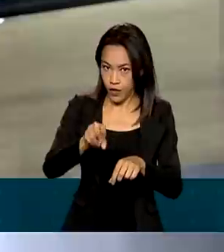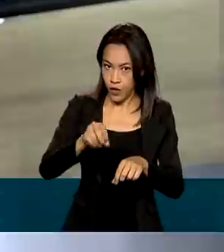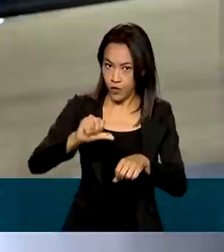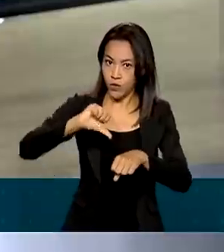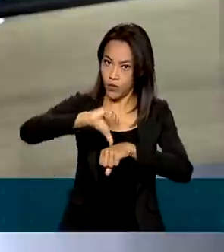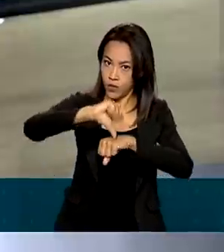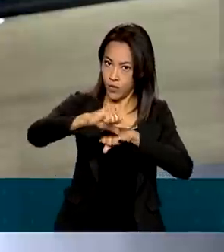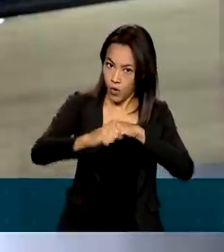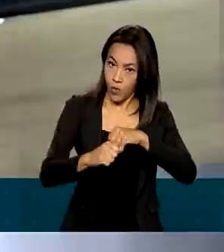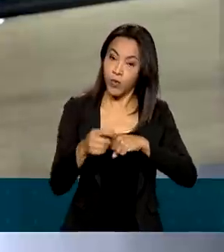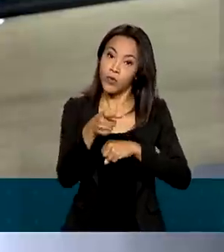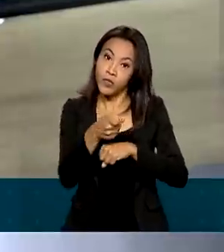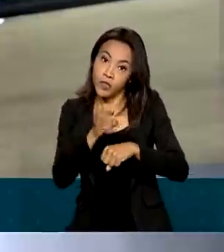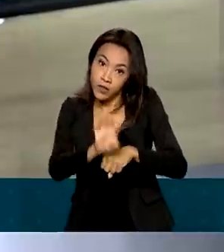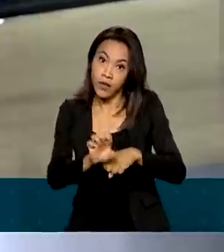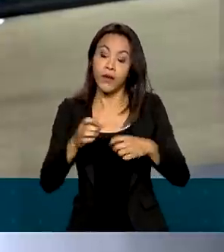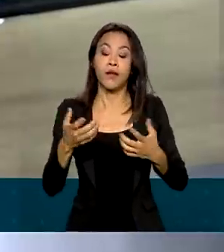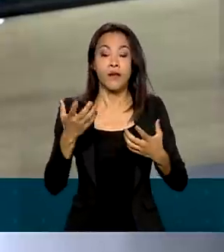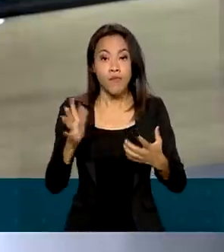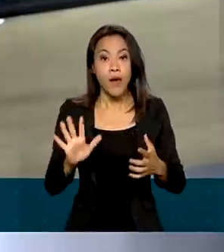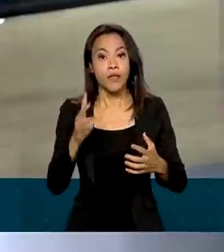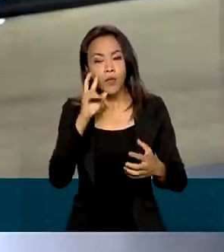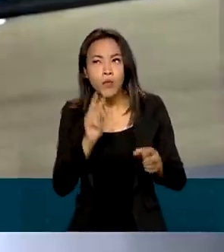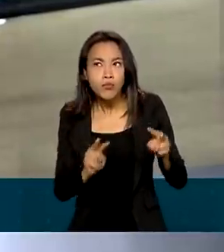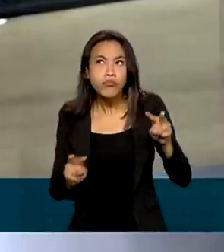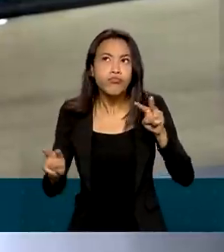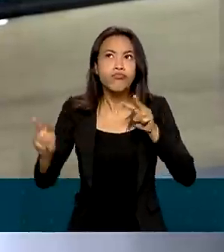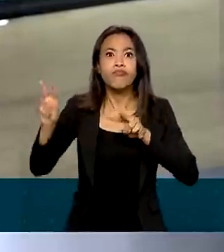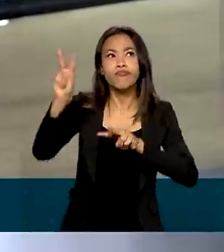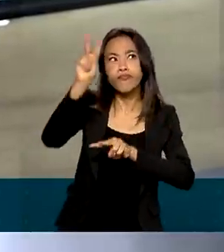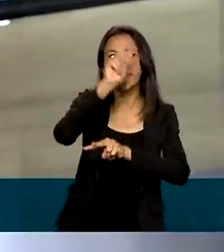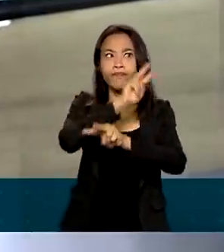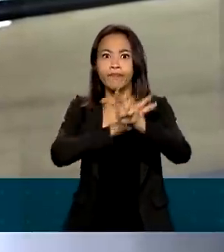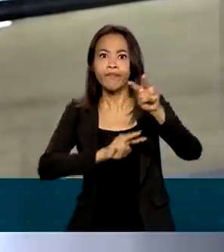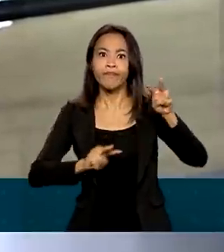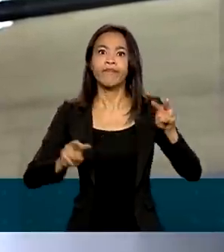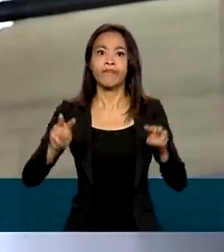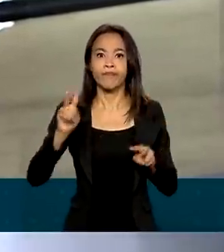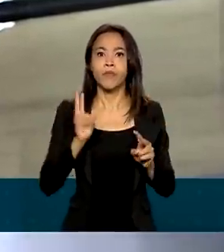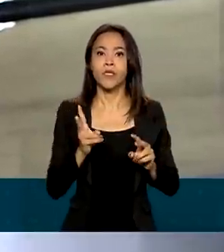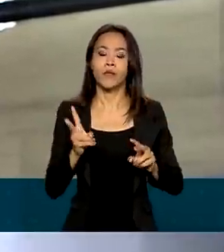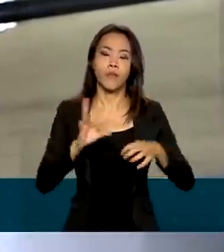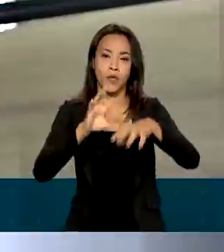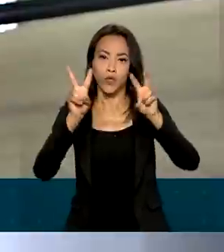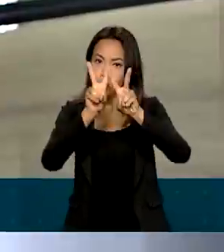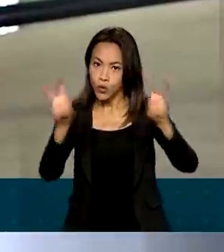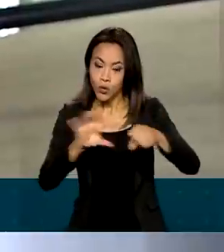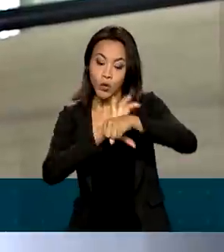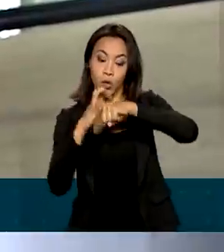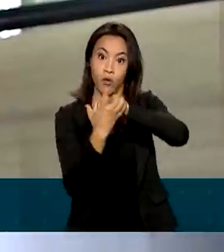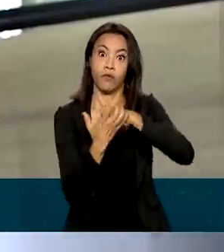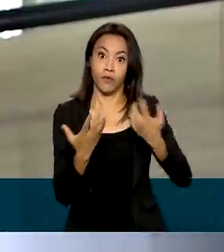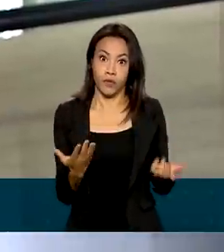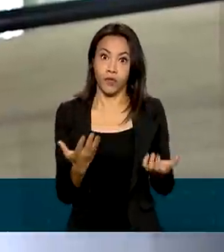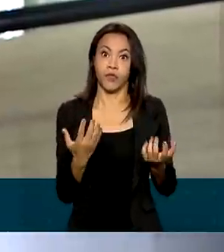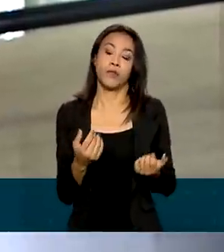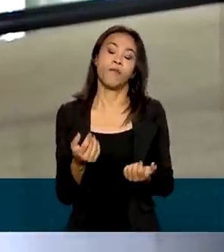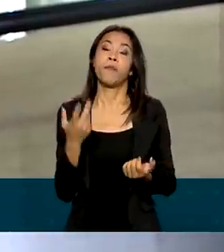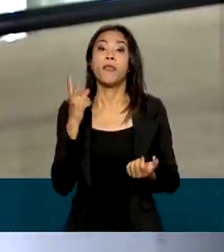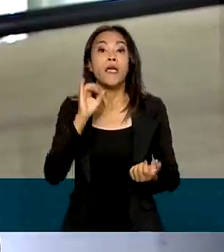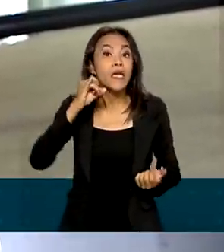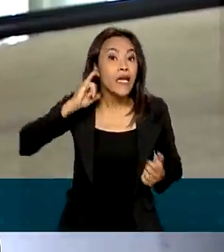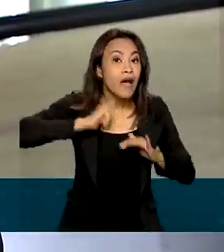da situação, do cenário epidemiológico da Covid-19 no Brasil. A pasta reforça a importância da